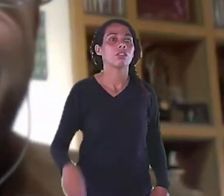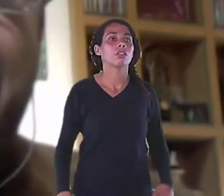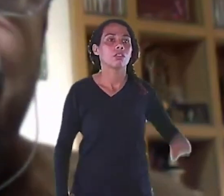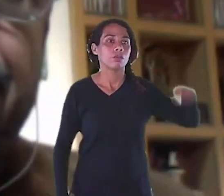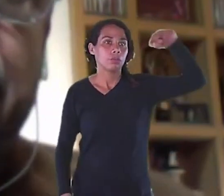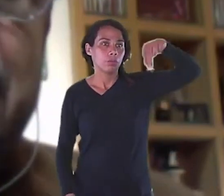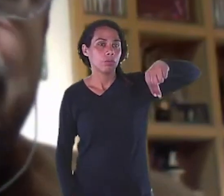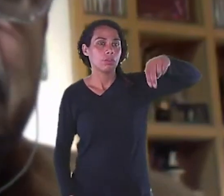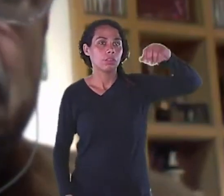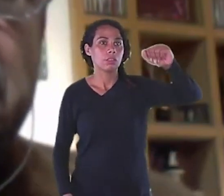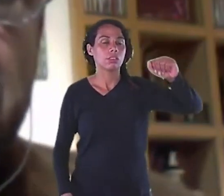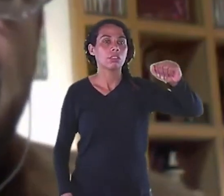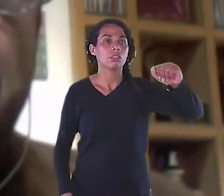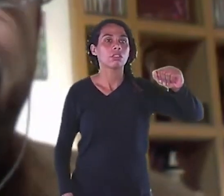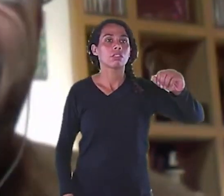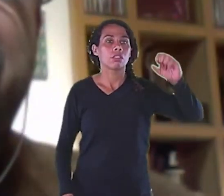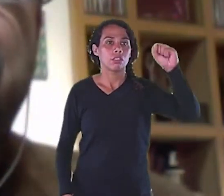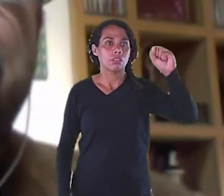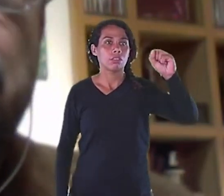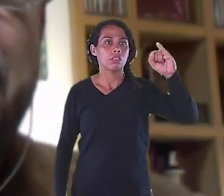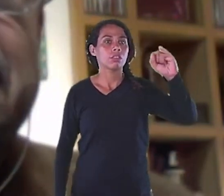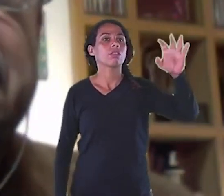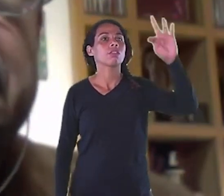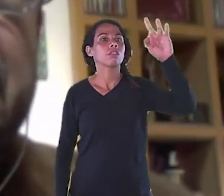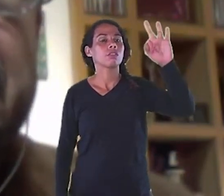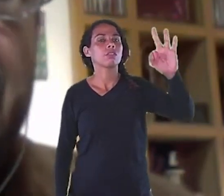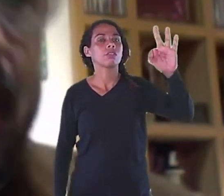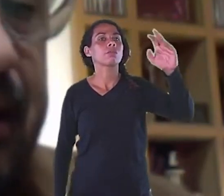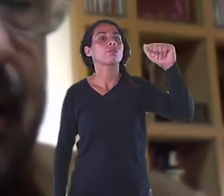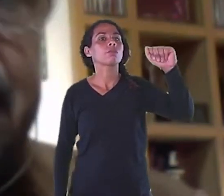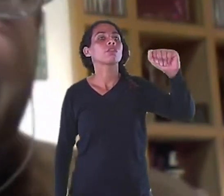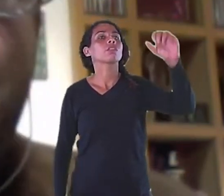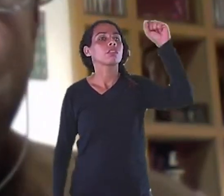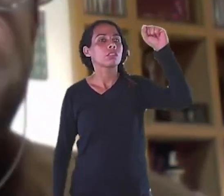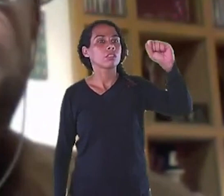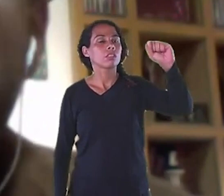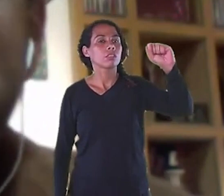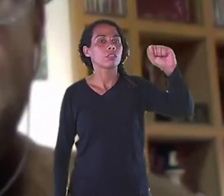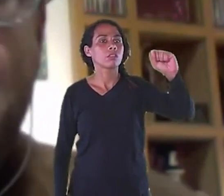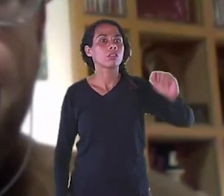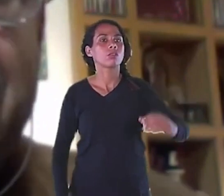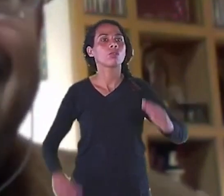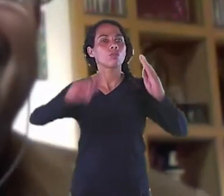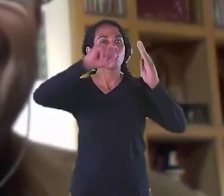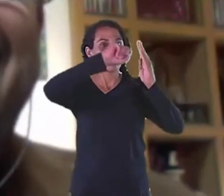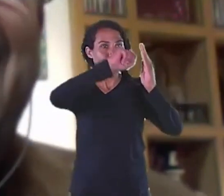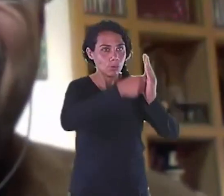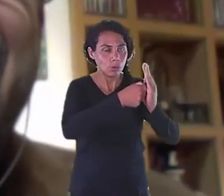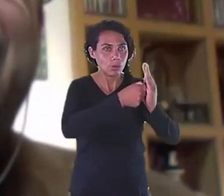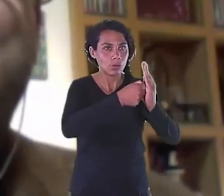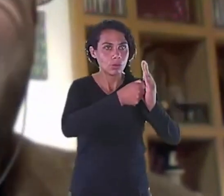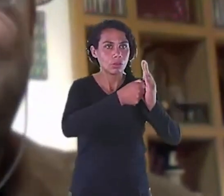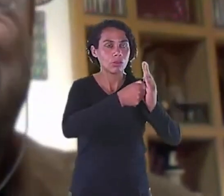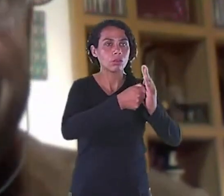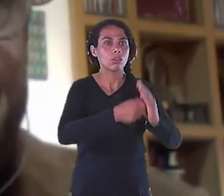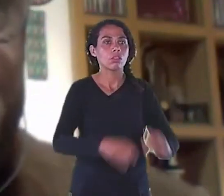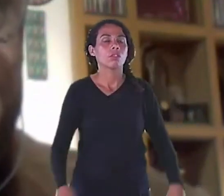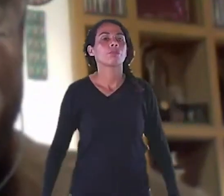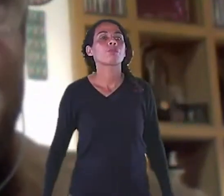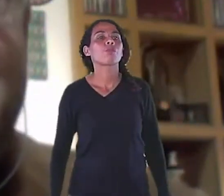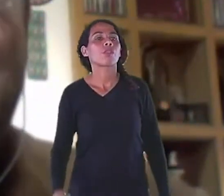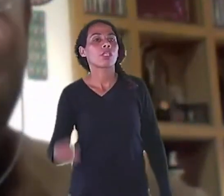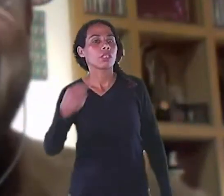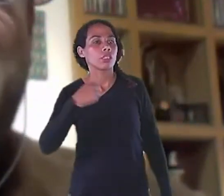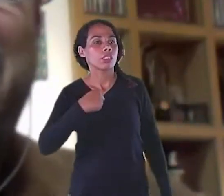mudaram Então para Chicago Para Estados Unidos Grande parte Dos mestres Da Barraus Foram para Chicago E lá criaram A New Barraus